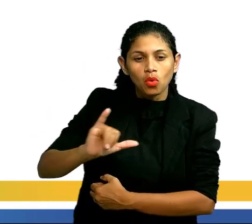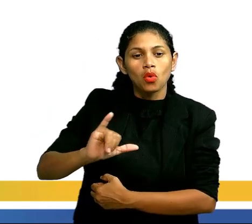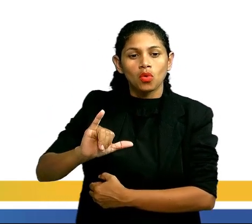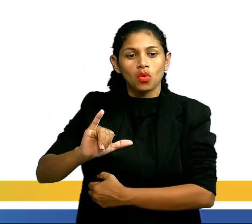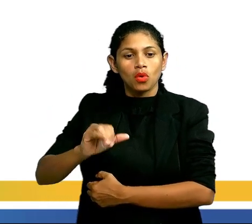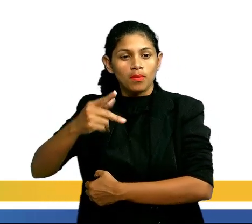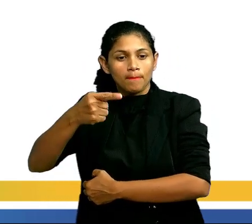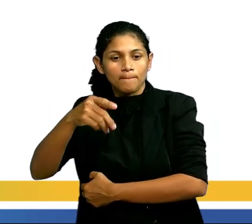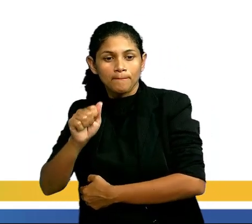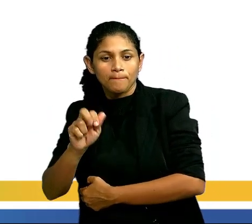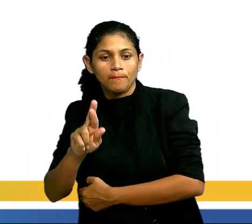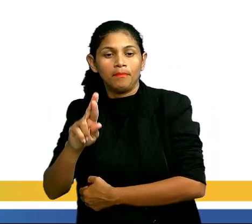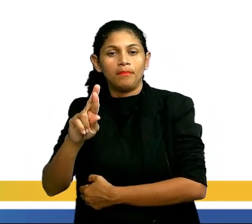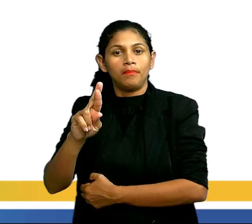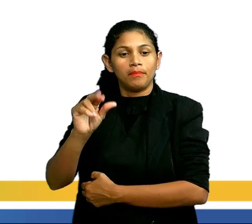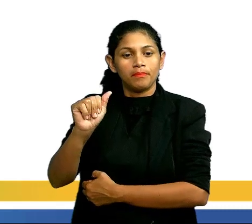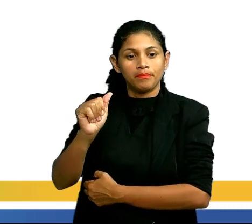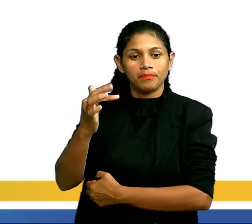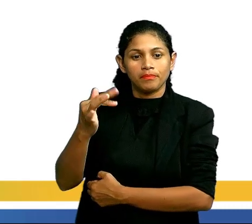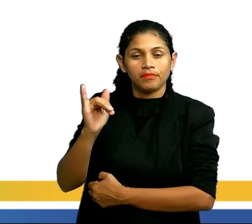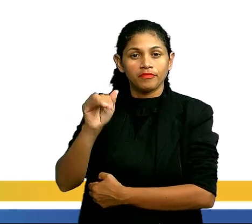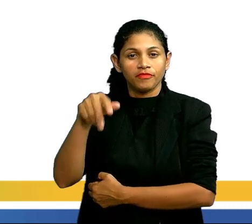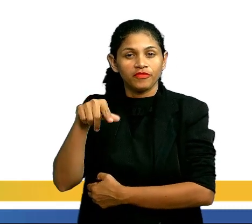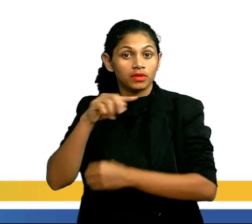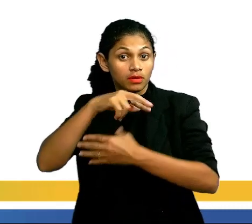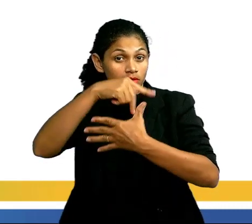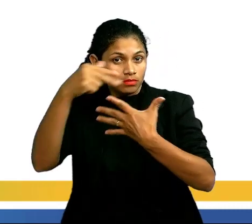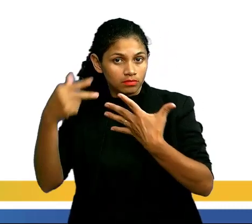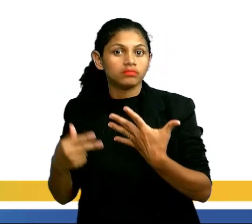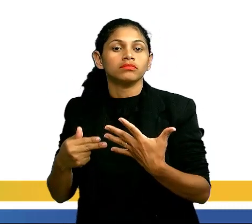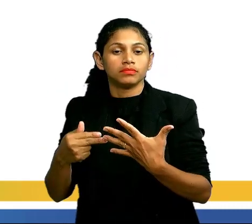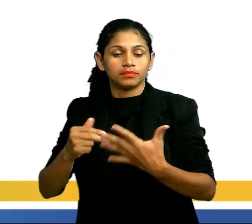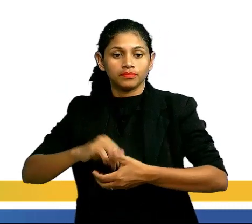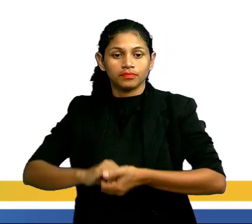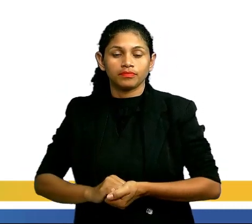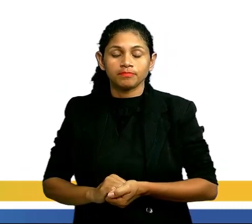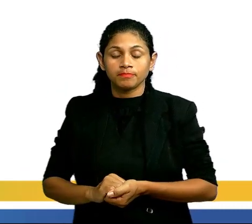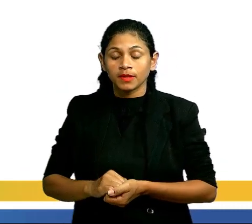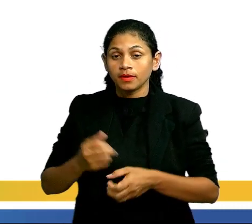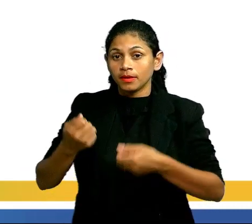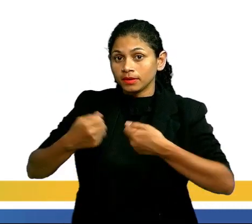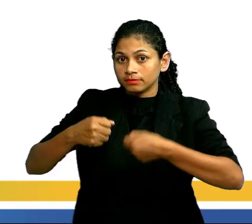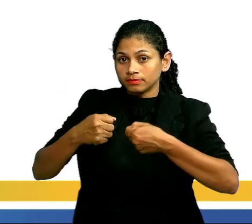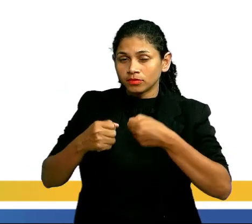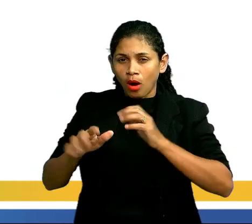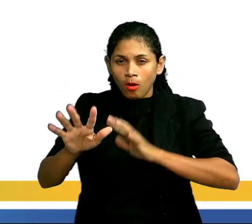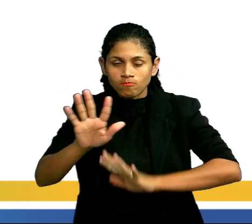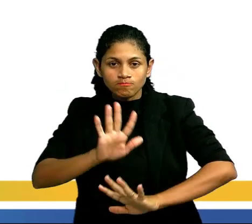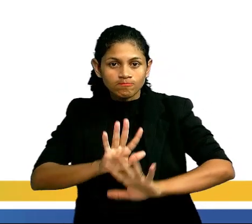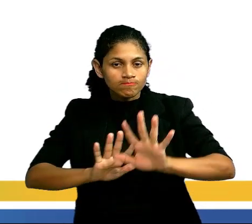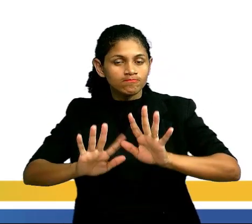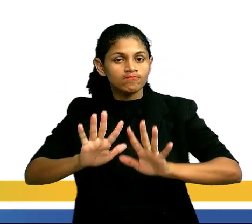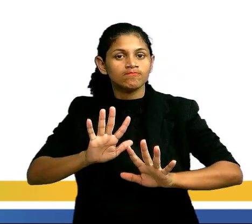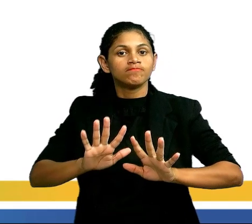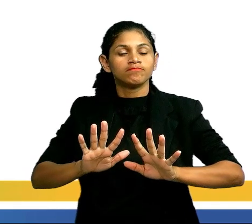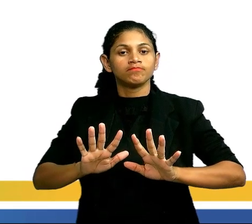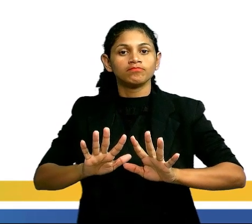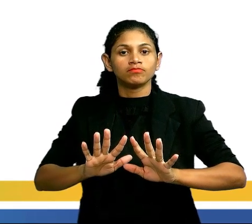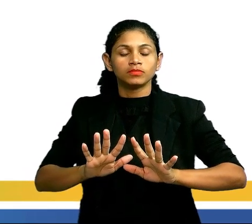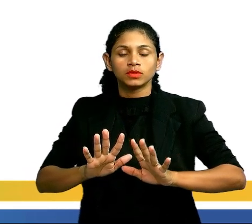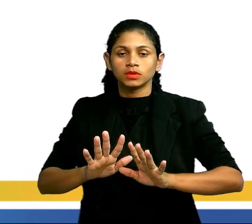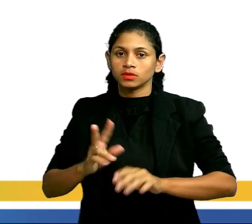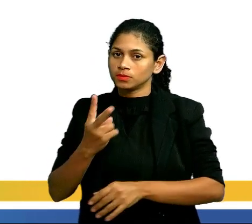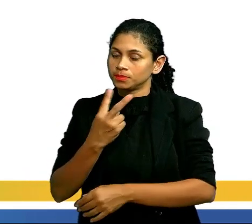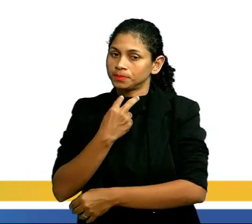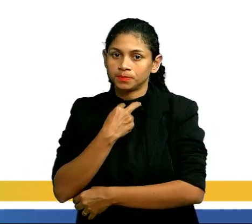hidrocarbonetos formados pelo petróleo. Aí nós precisamos ter um cuidado, que é bem tranquilo, que é o seguinte. Eu não